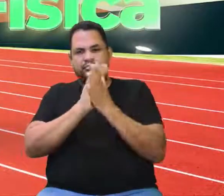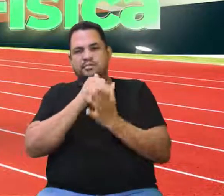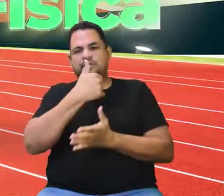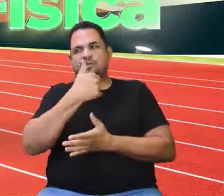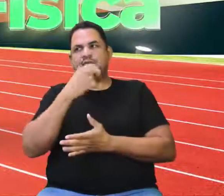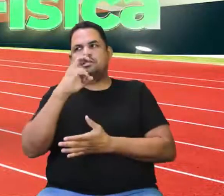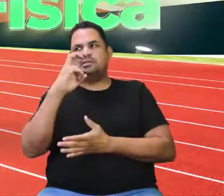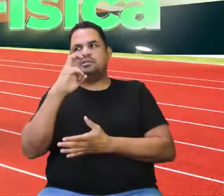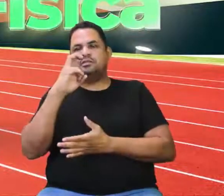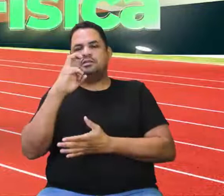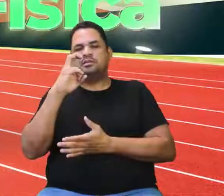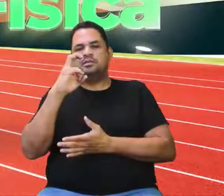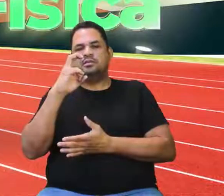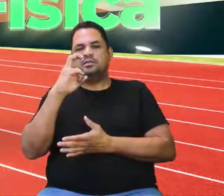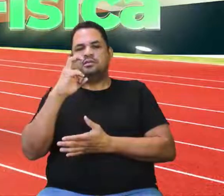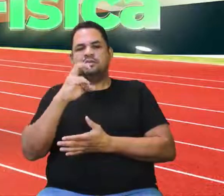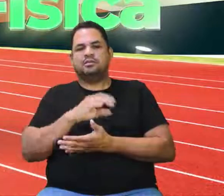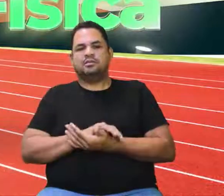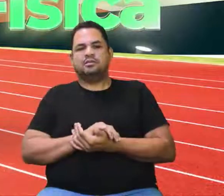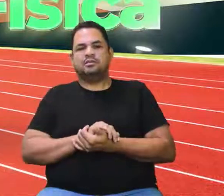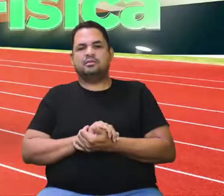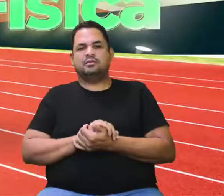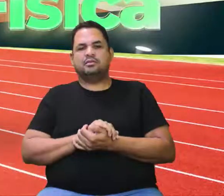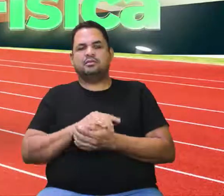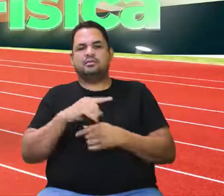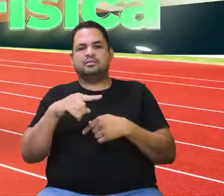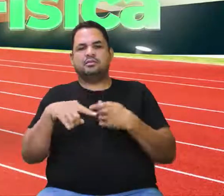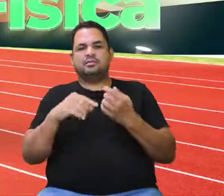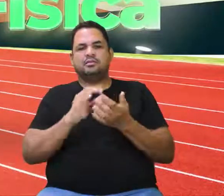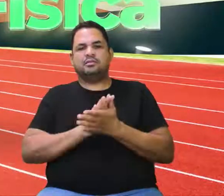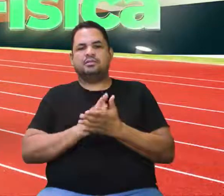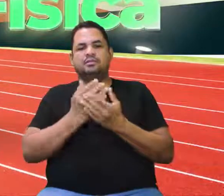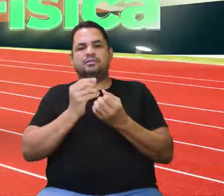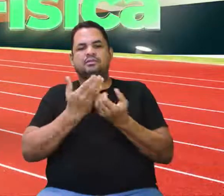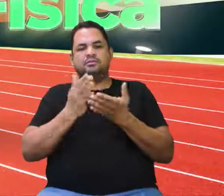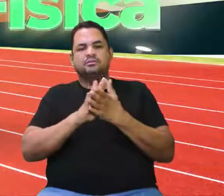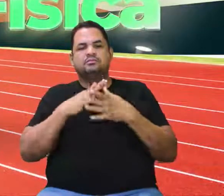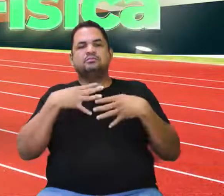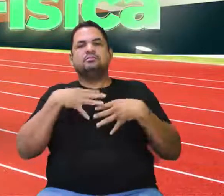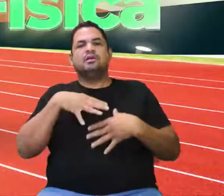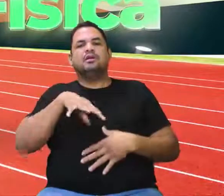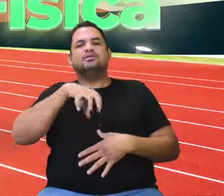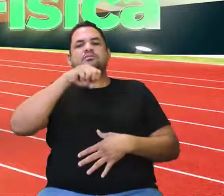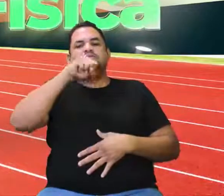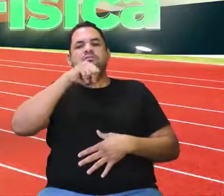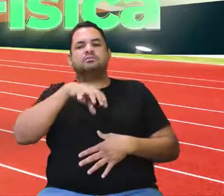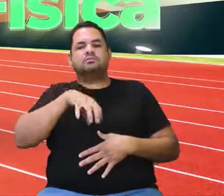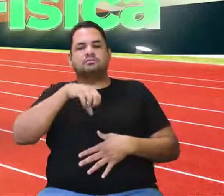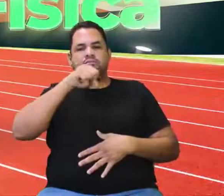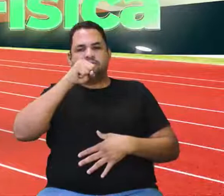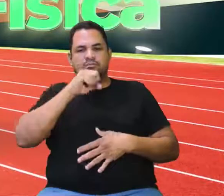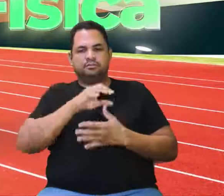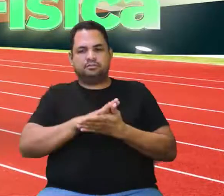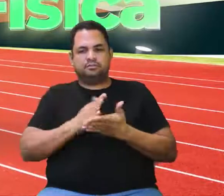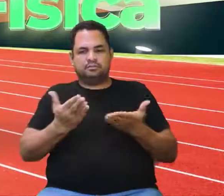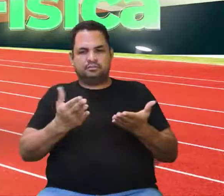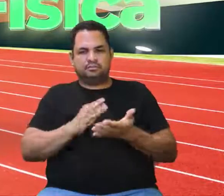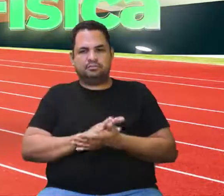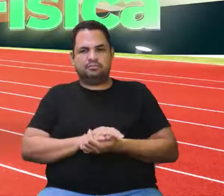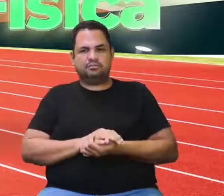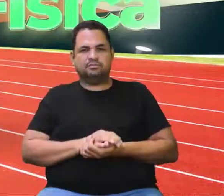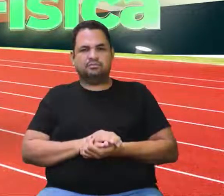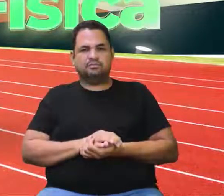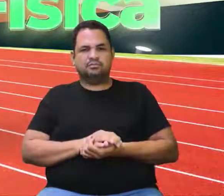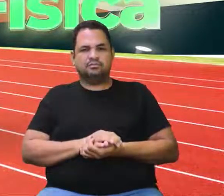segundos, ok? Agora, a professora Iris vai descer lentamente, trabalha a respiração. Ela vai colocar uma mão aqui,